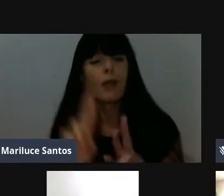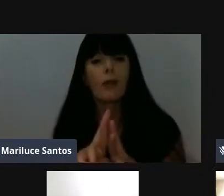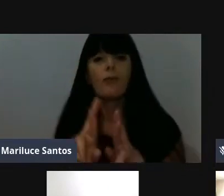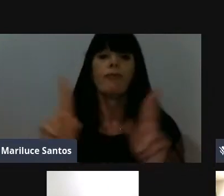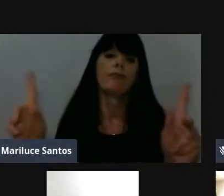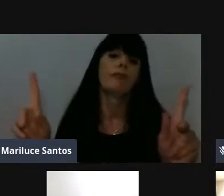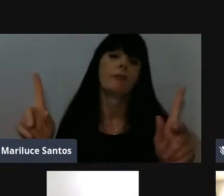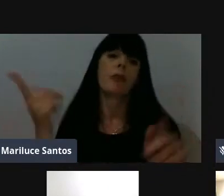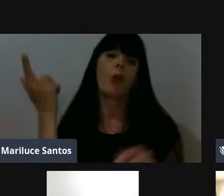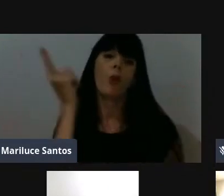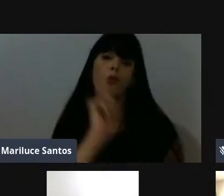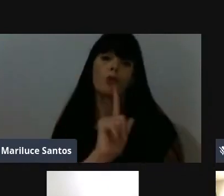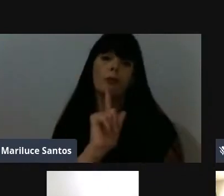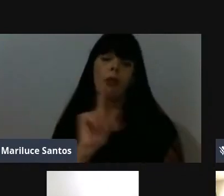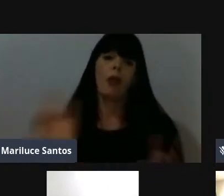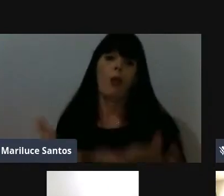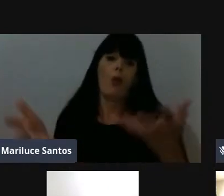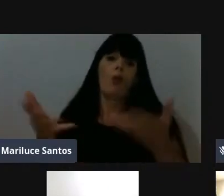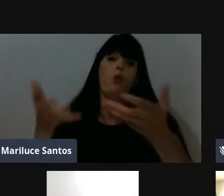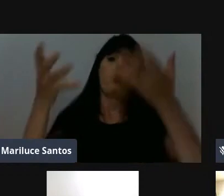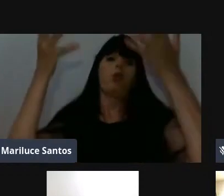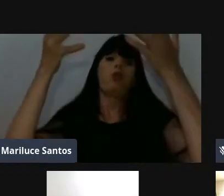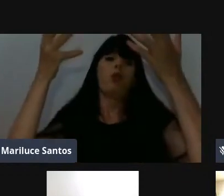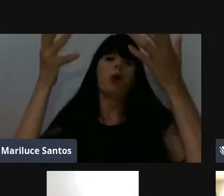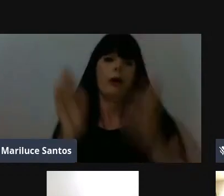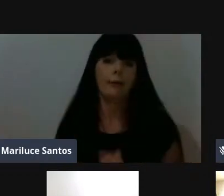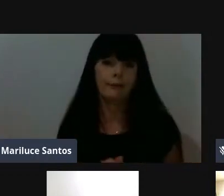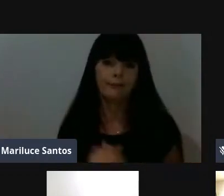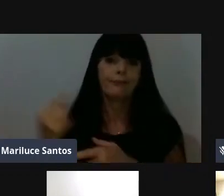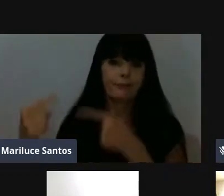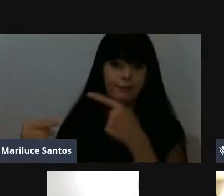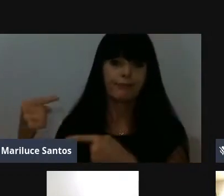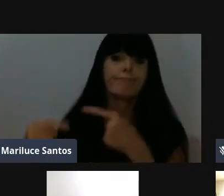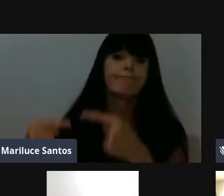se dá uma levantada, né, na política.